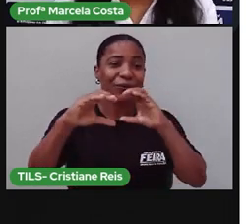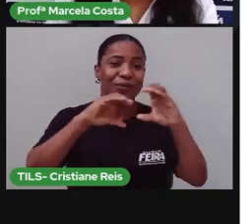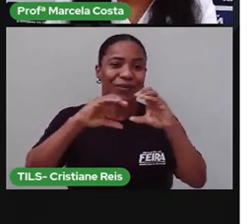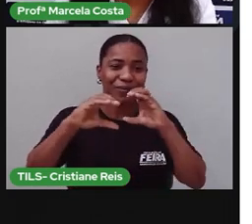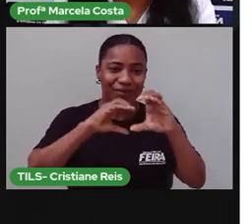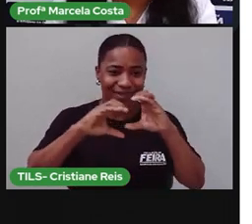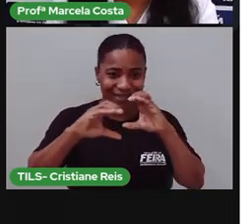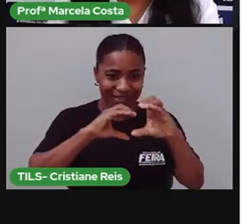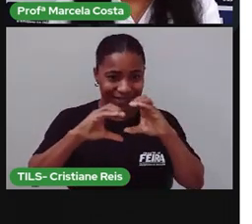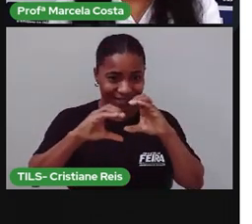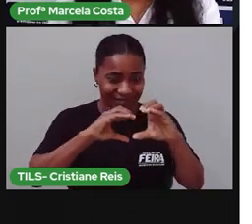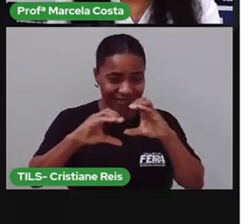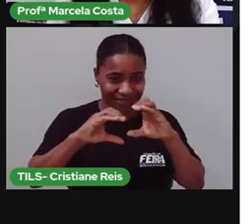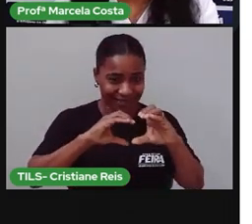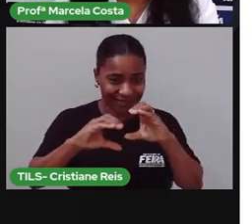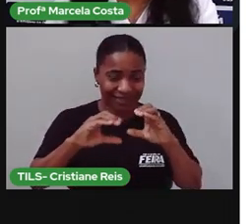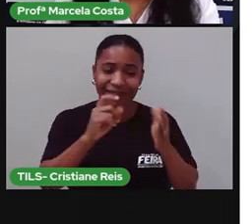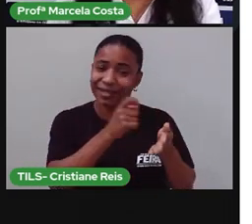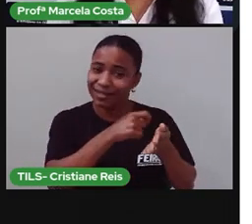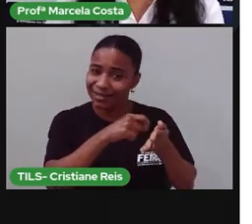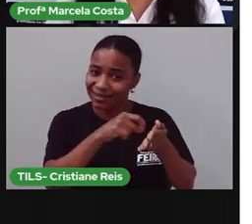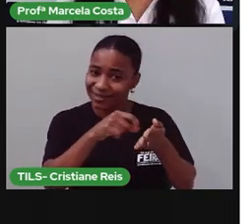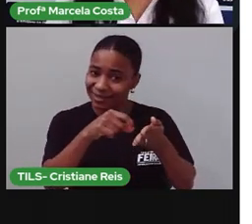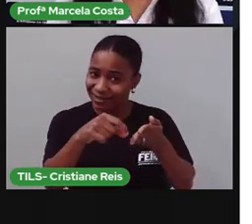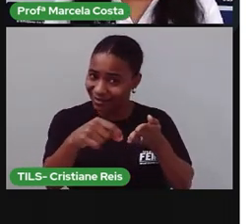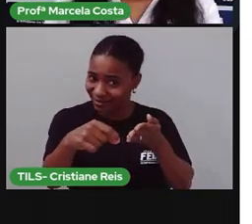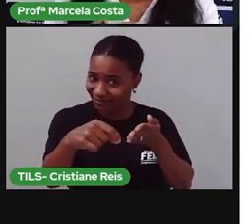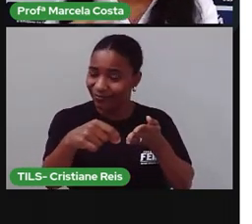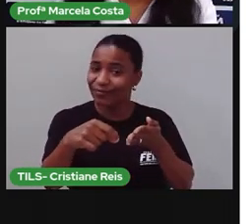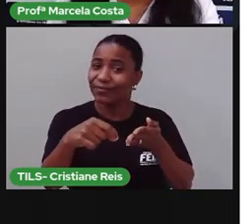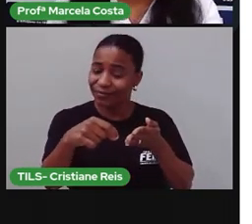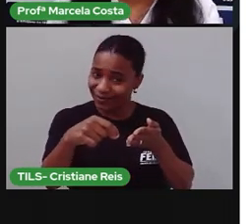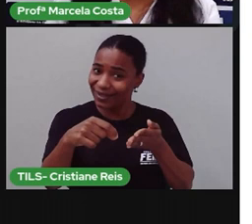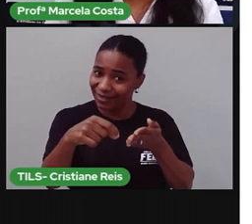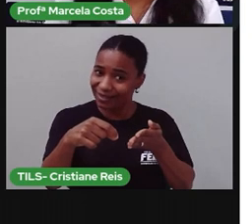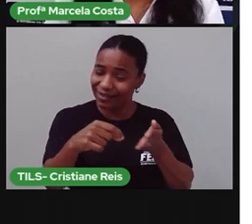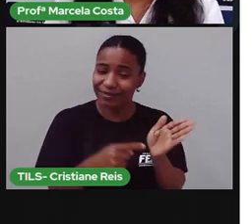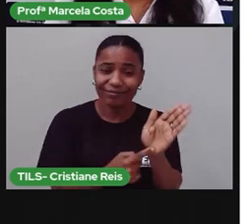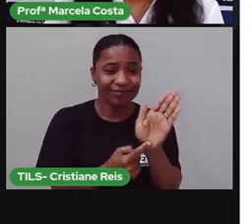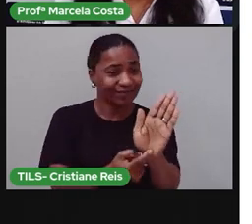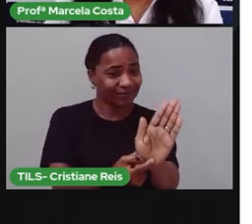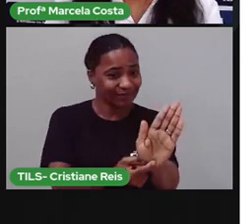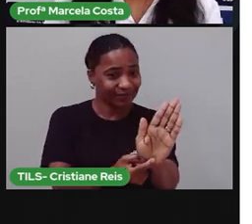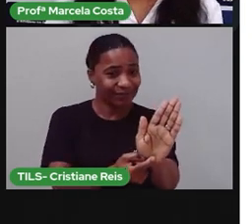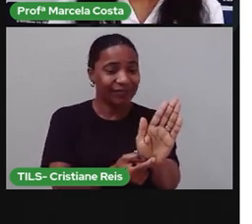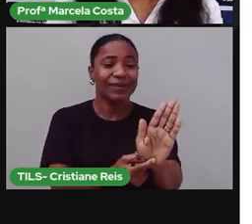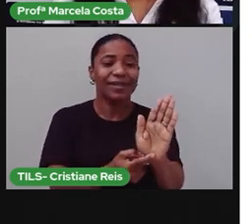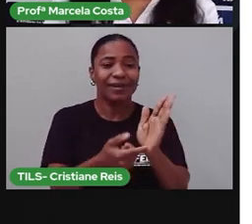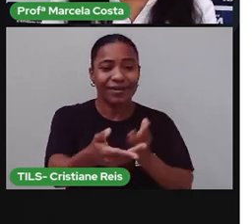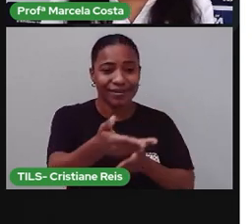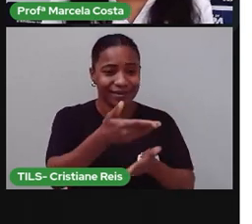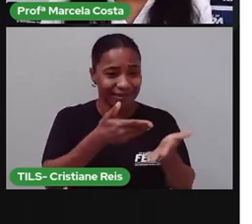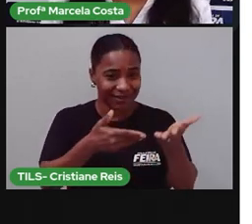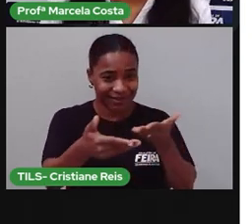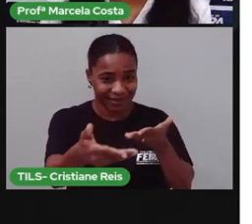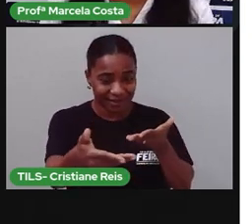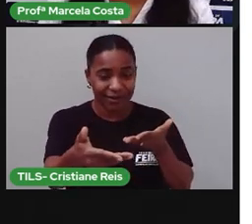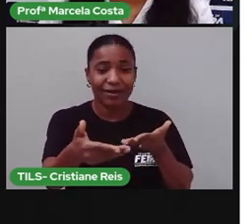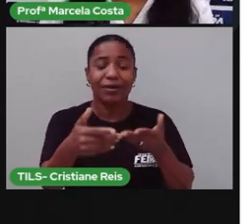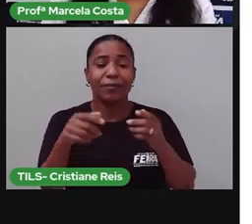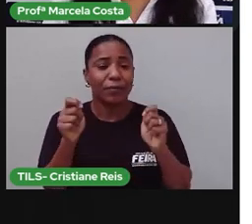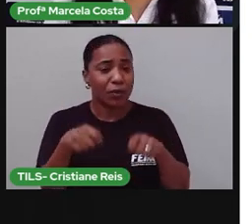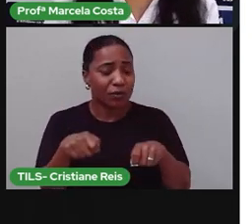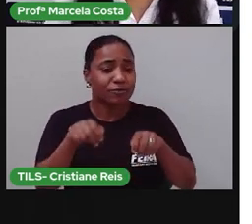de maneira escrita com as outras pessoas. E para isso a gente pode utilizar os nossos